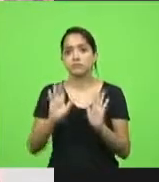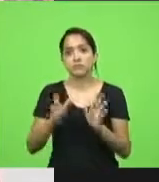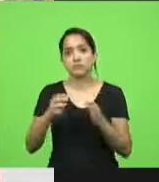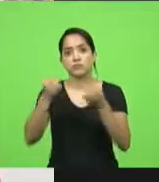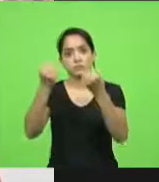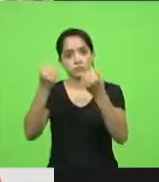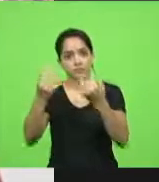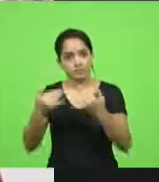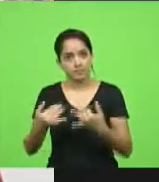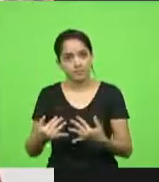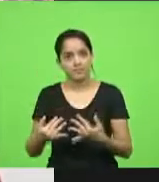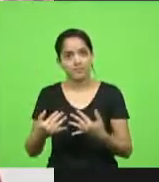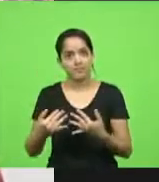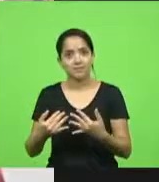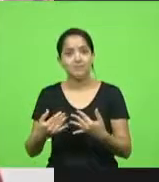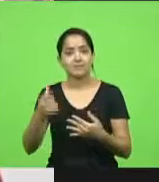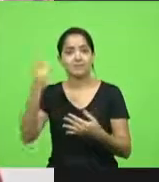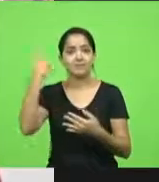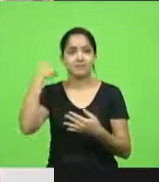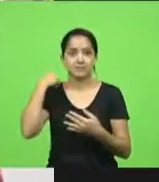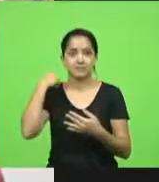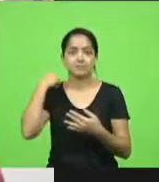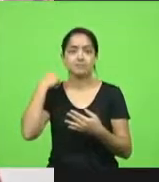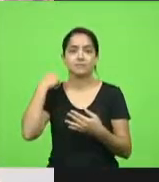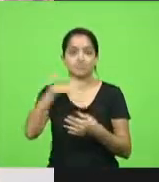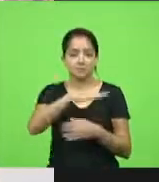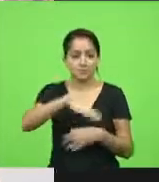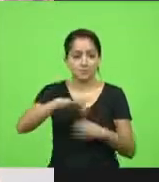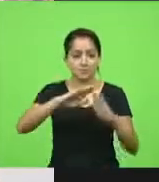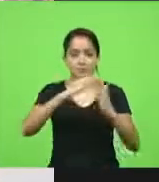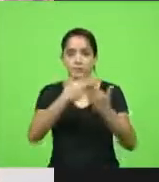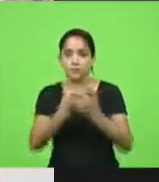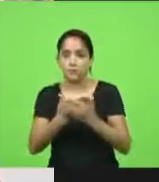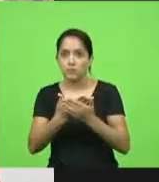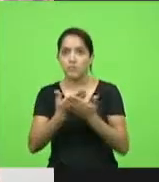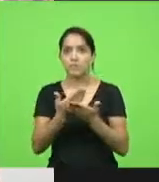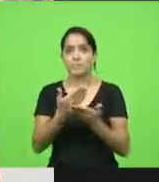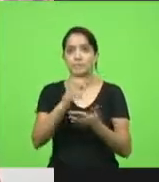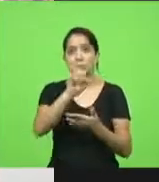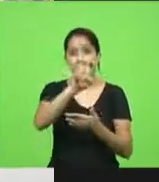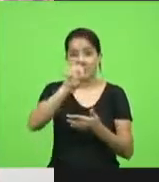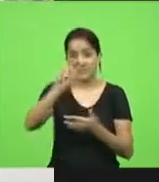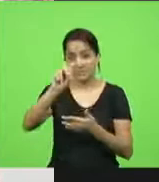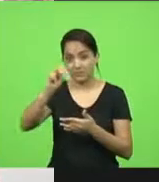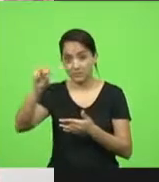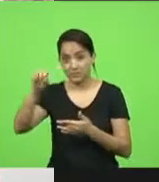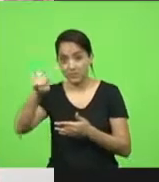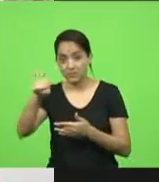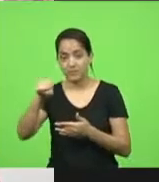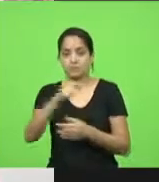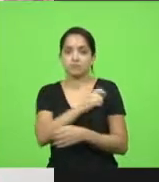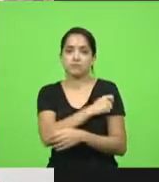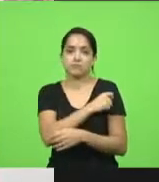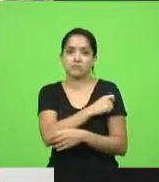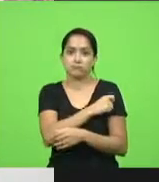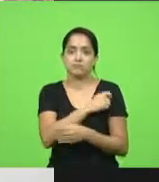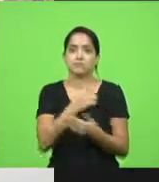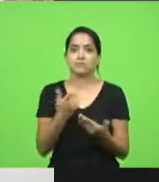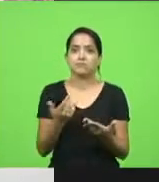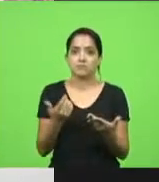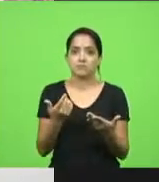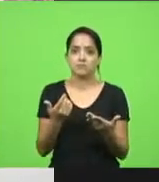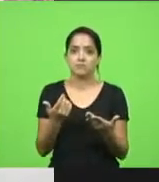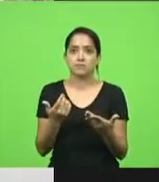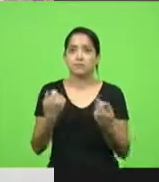e repito aqui, no magistério, na rede escolar, são 500 mil estudantes catarinenses na nossa rede de ensino, criando uma